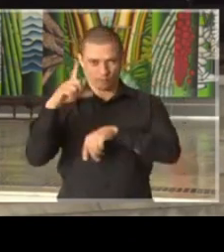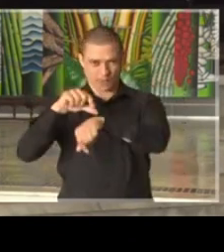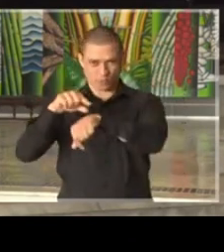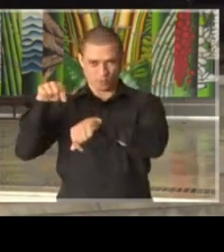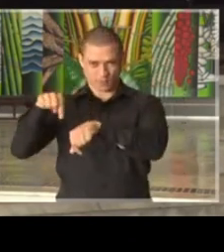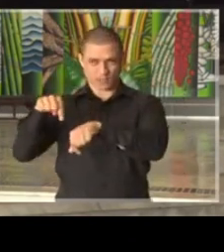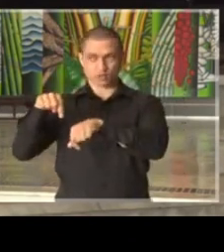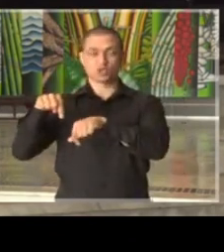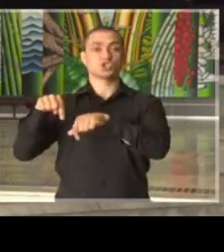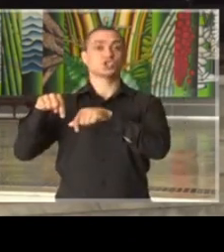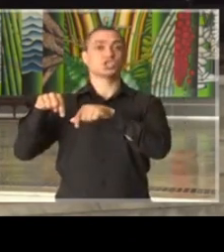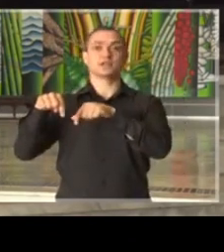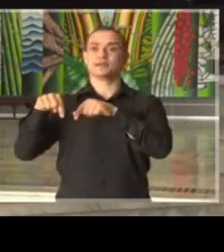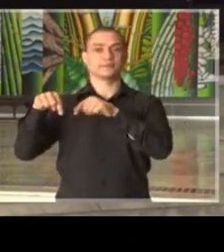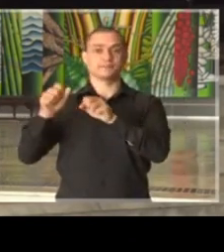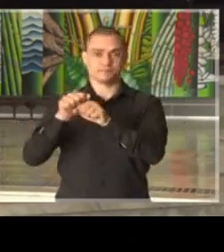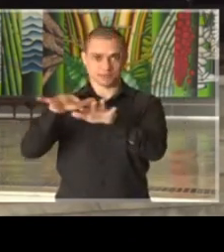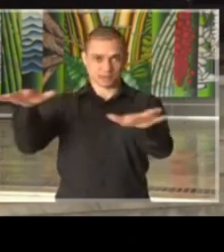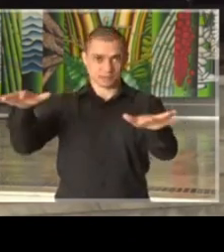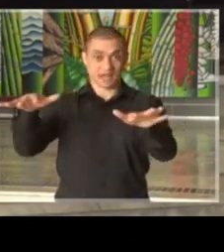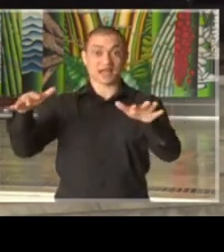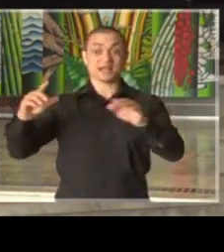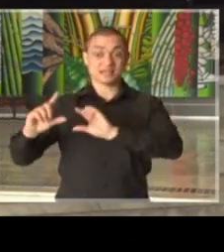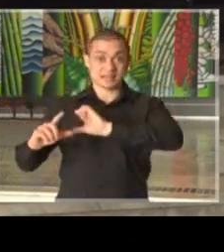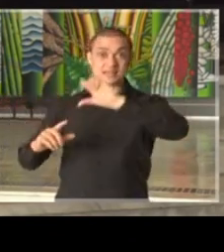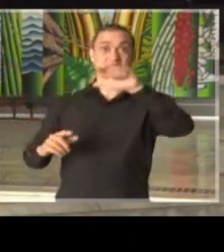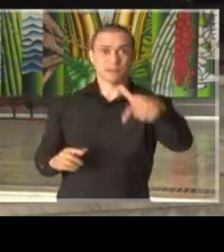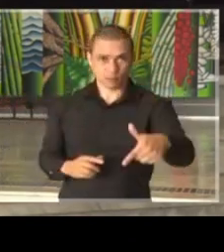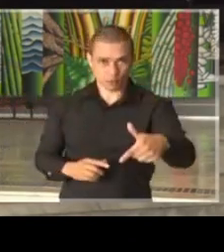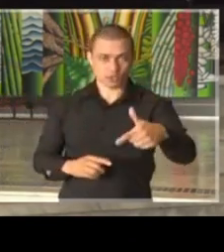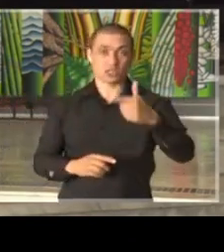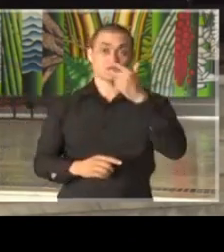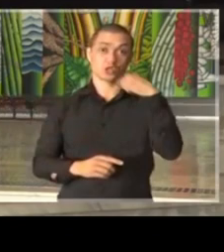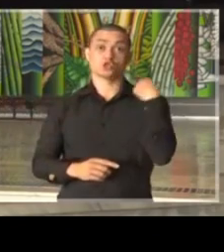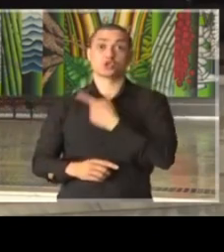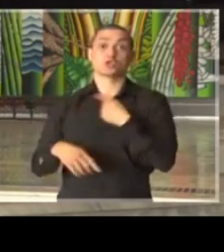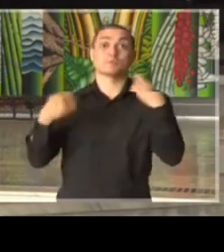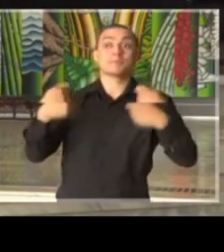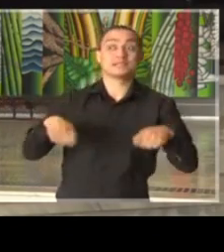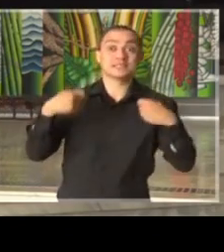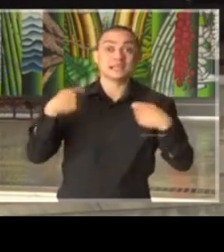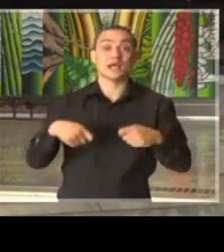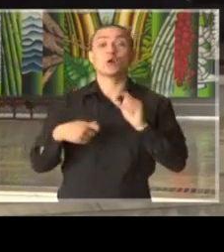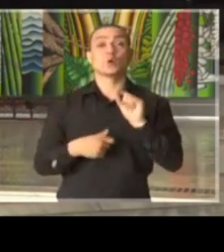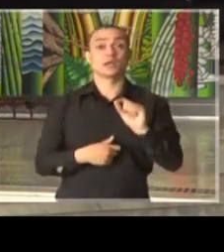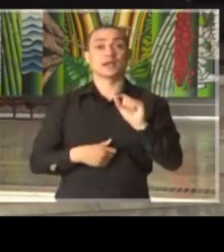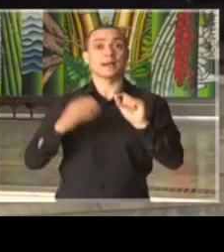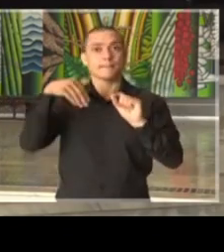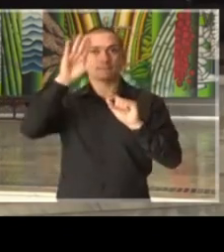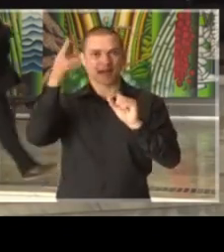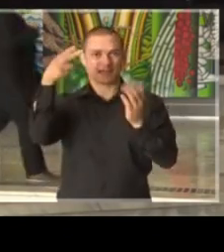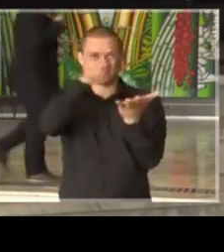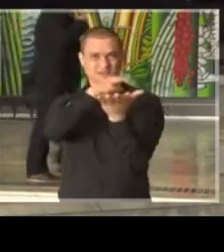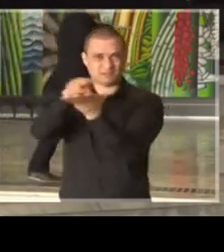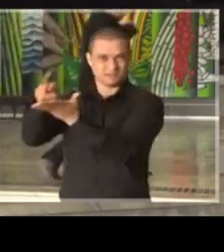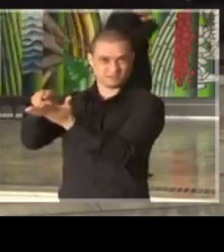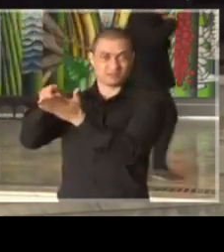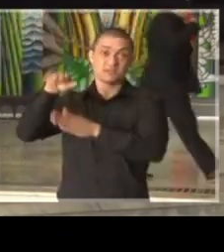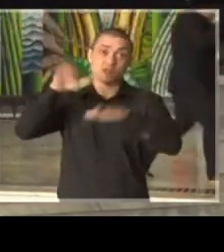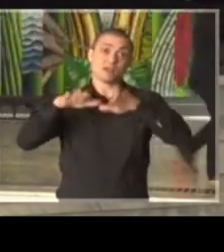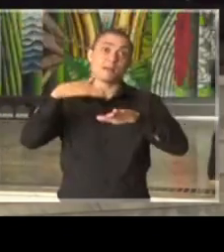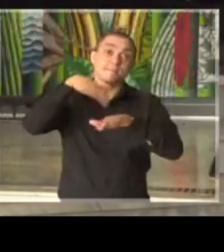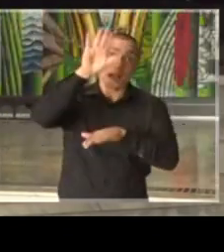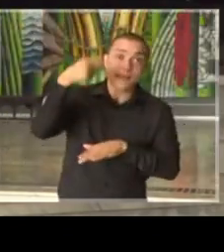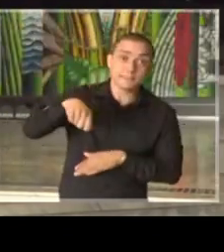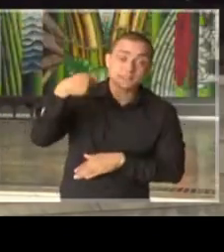da pandemia. Na sequência, talvez nós necessitaremos de mais leitos, de mais respiradores.